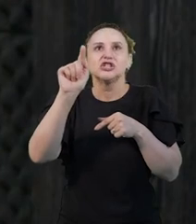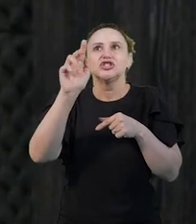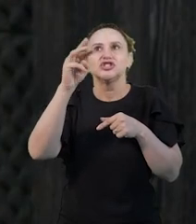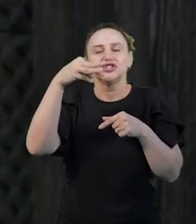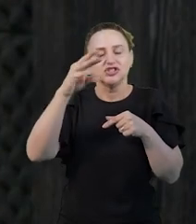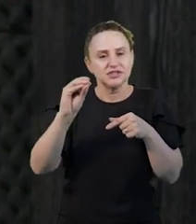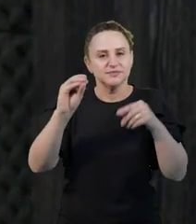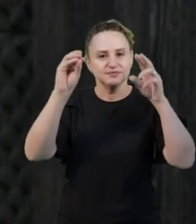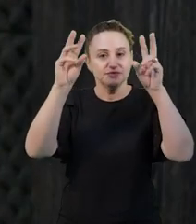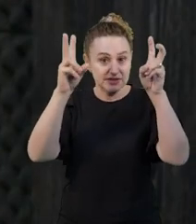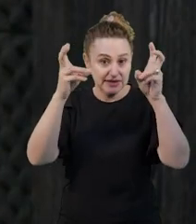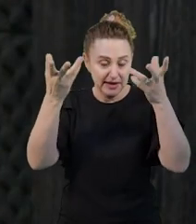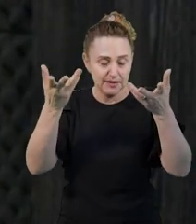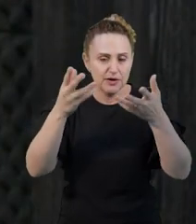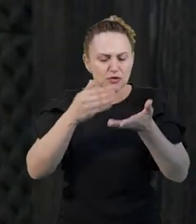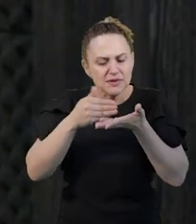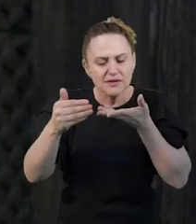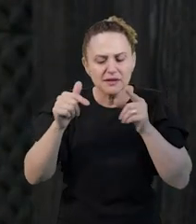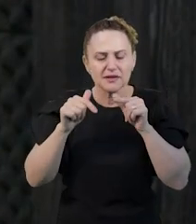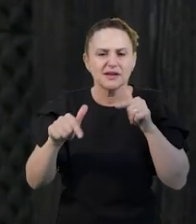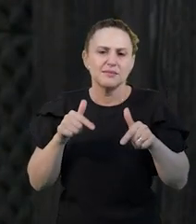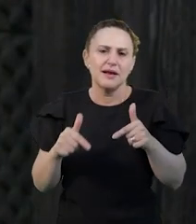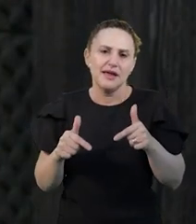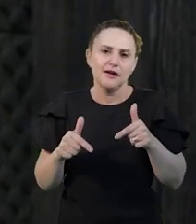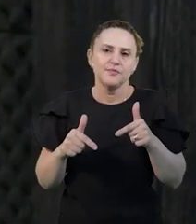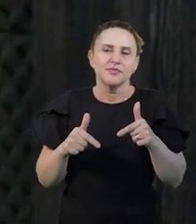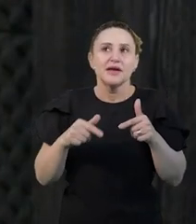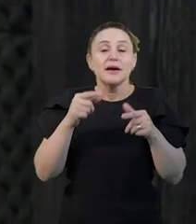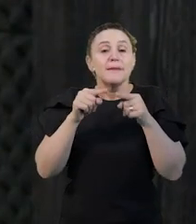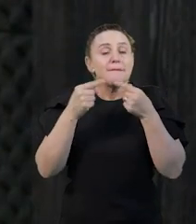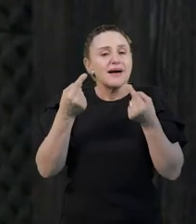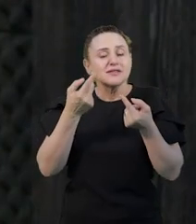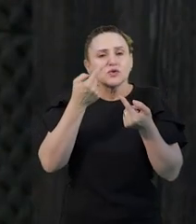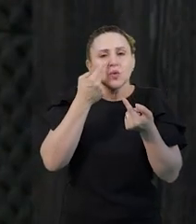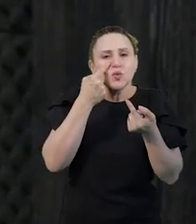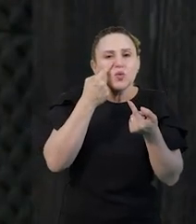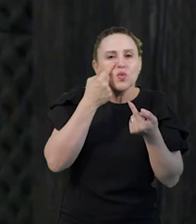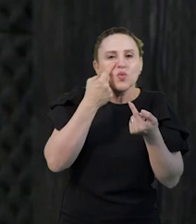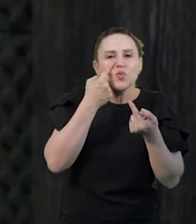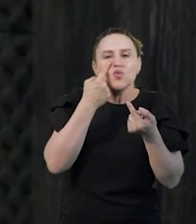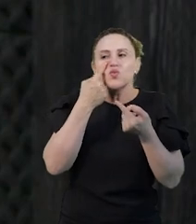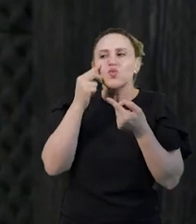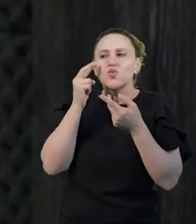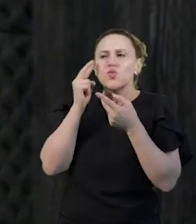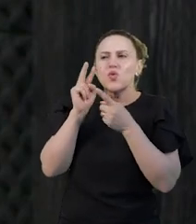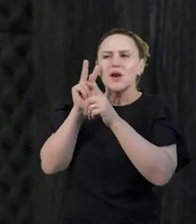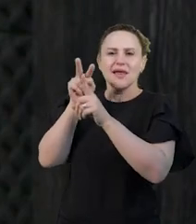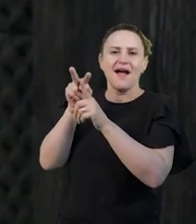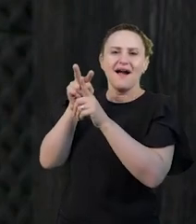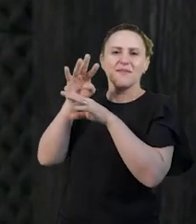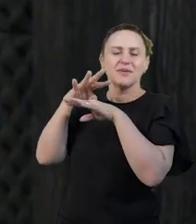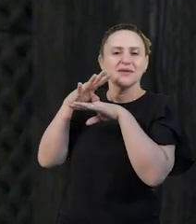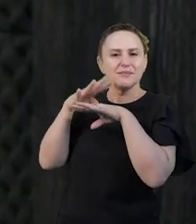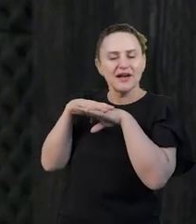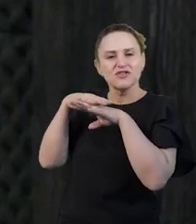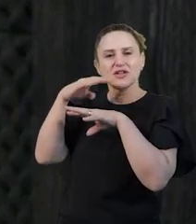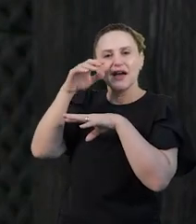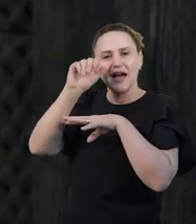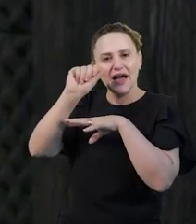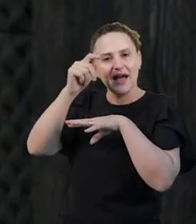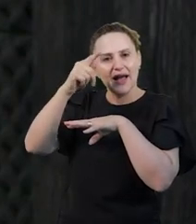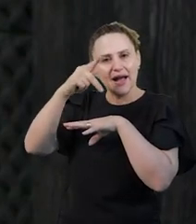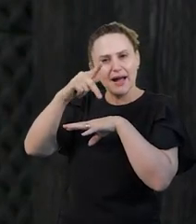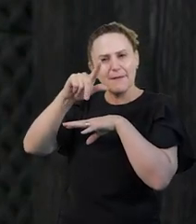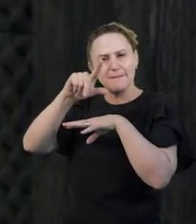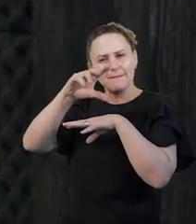da modelagem na matemática aplicada. Mas, como eu era professor do ensino fundamental, da